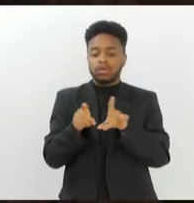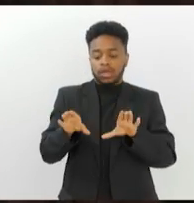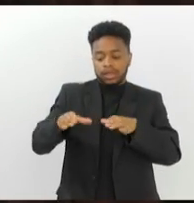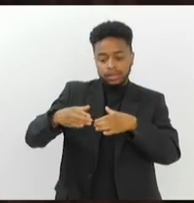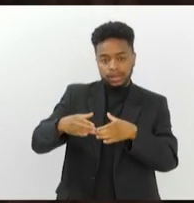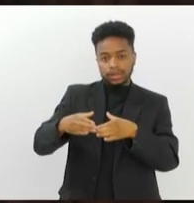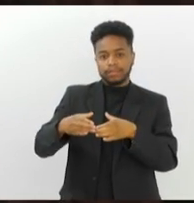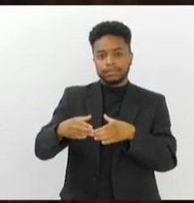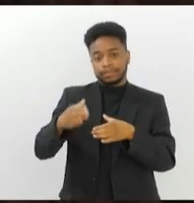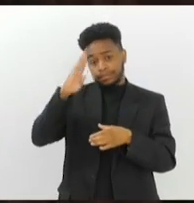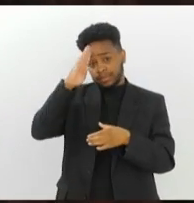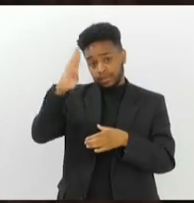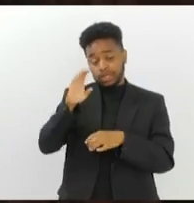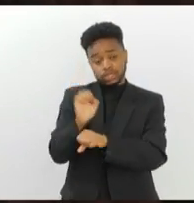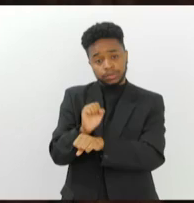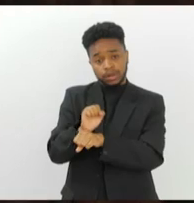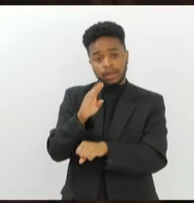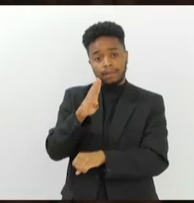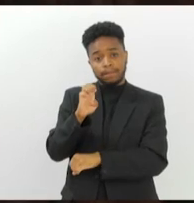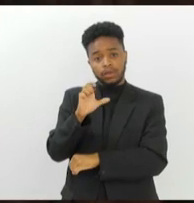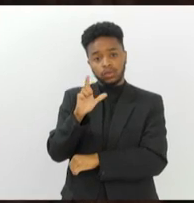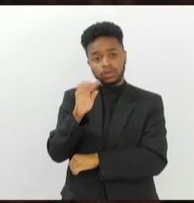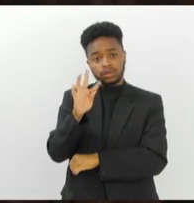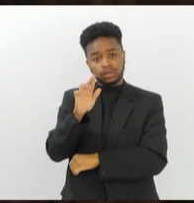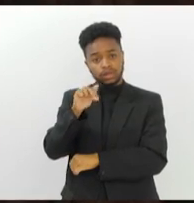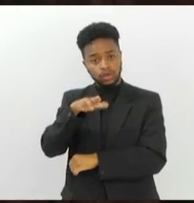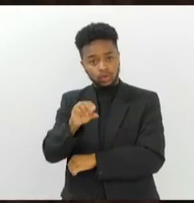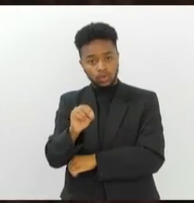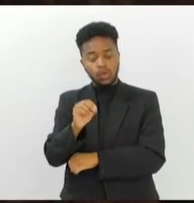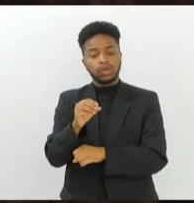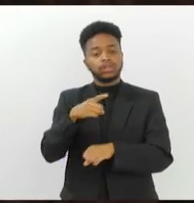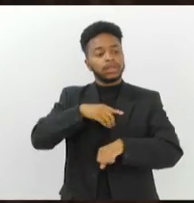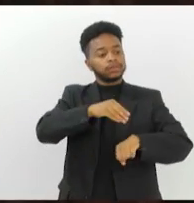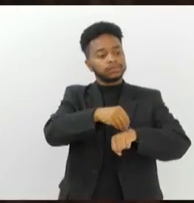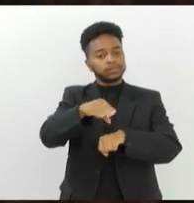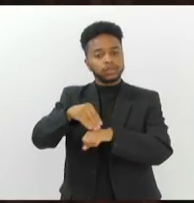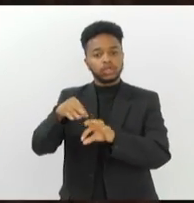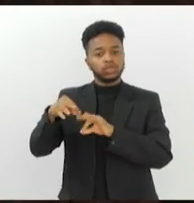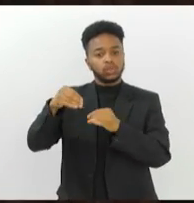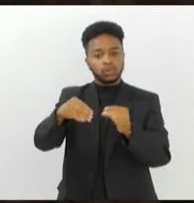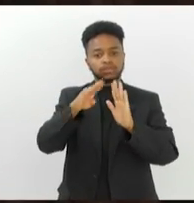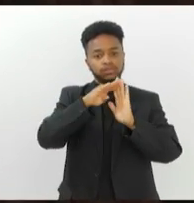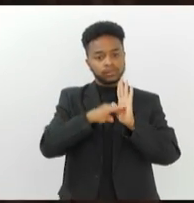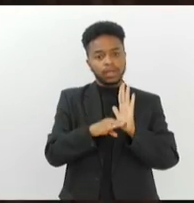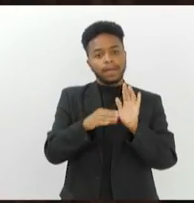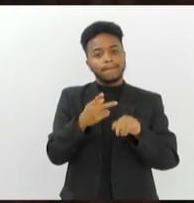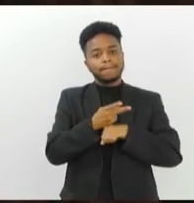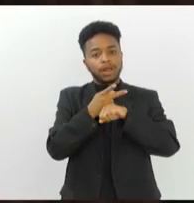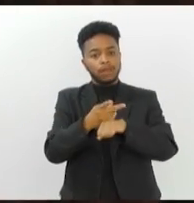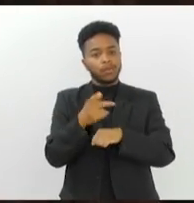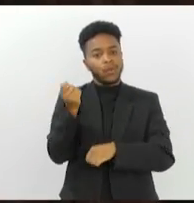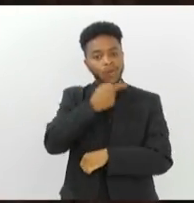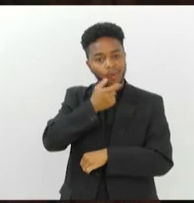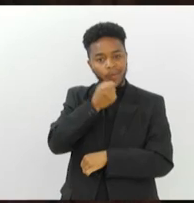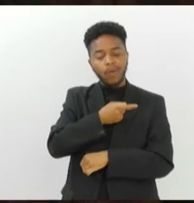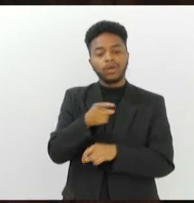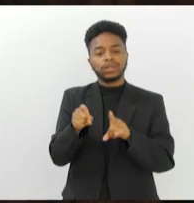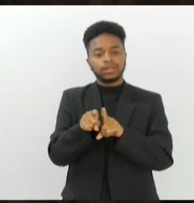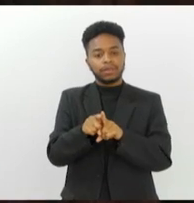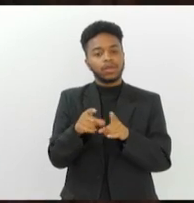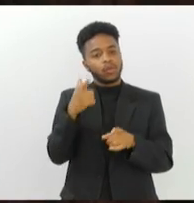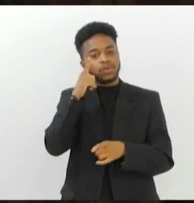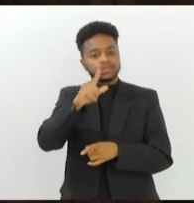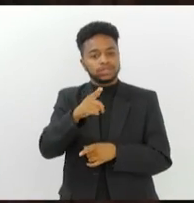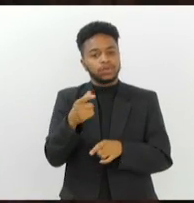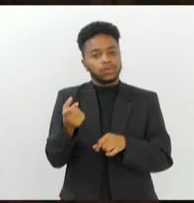principalmente esperando o Beltrano, ele foi indicado a todas as categorias do Prêmio do Humor, Fábio Porchat. E a gente ganhou o prêmio especial pelos 30 anos de